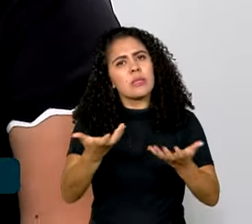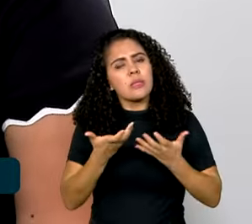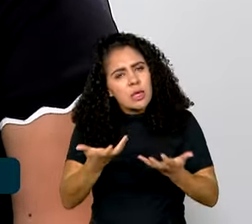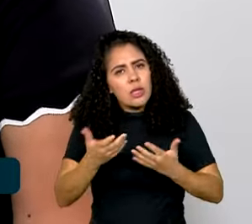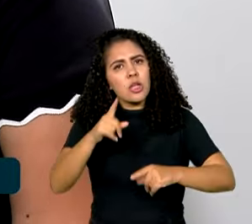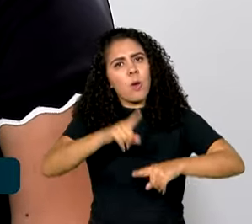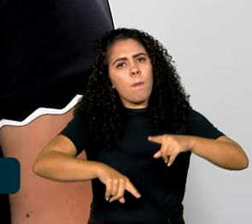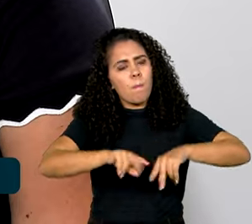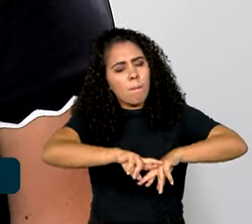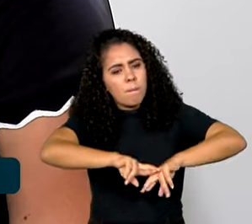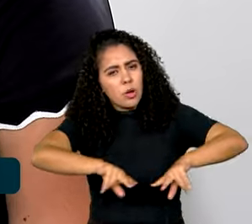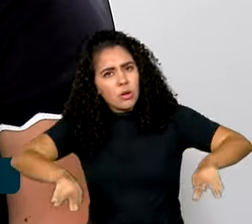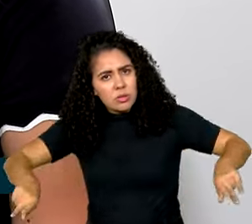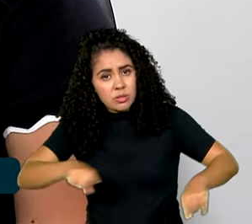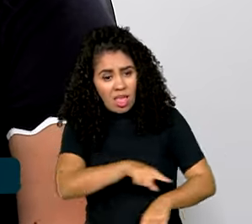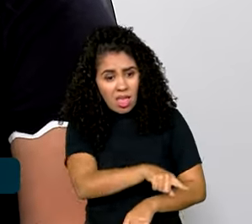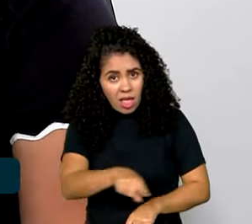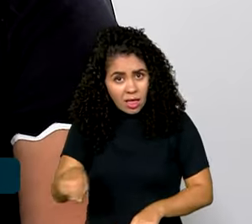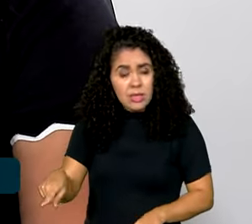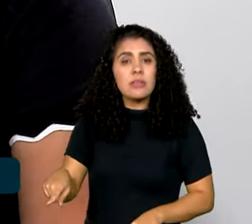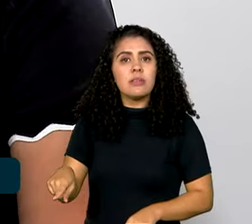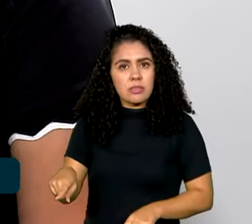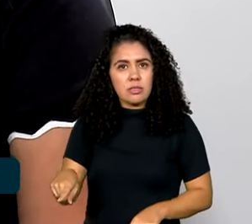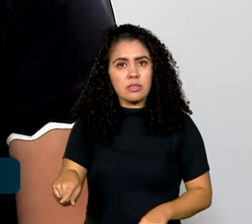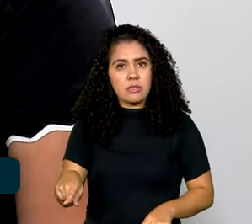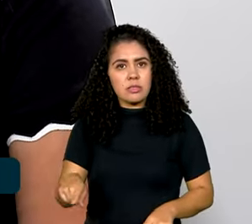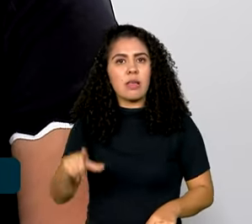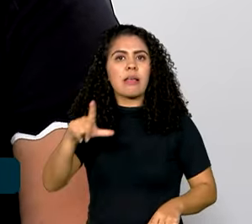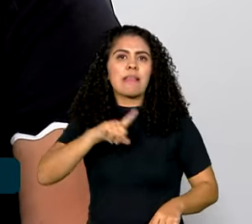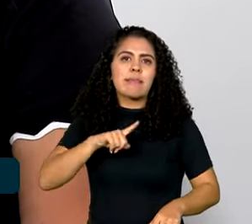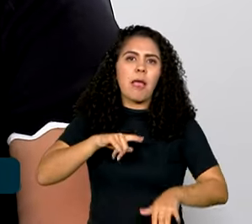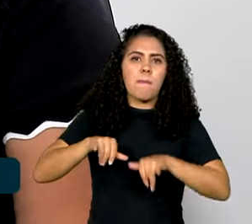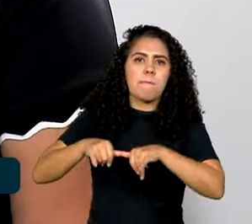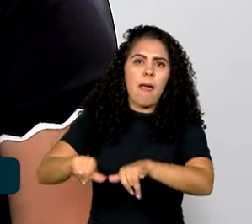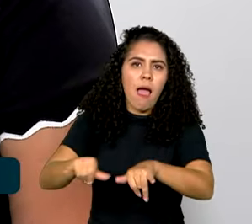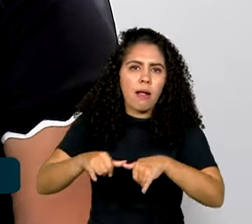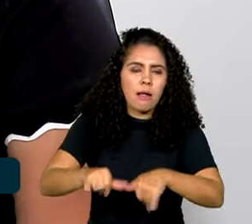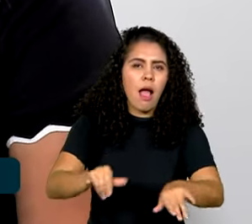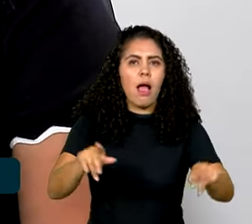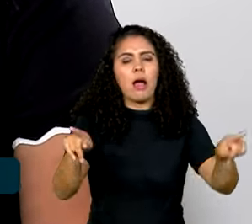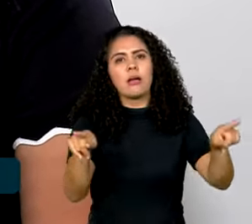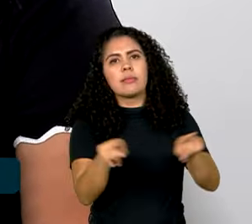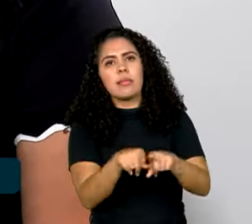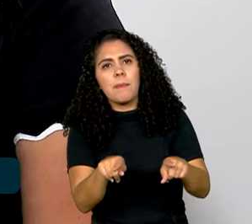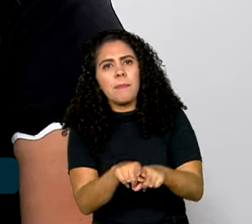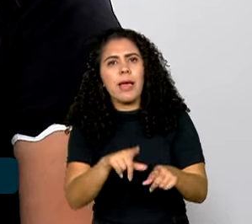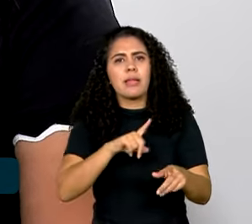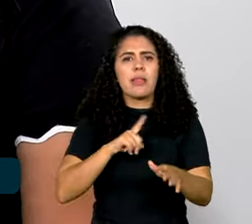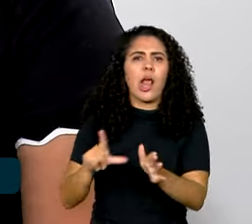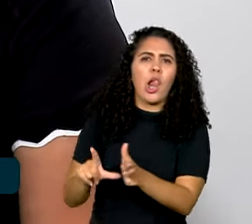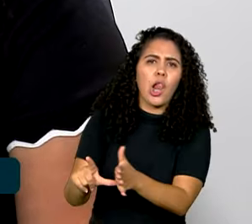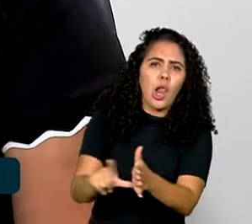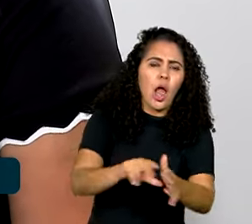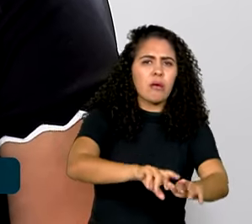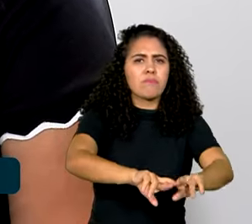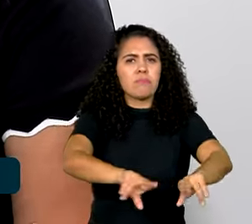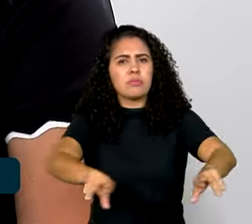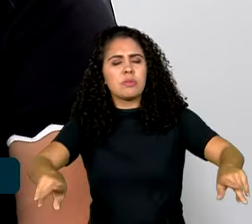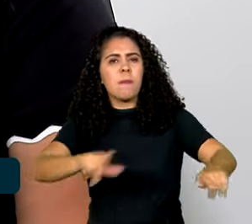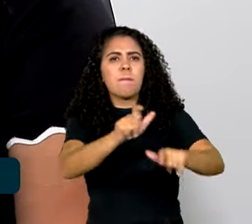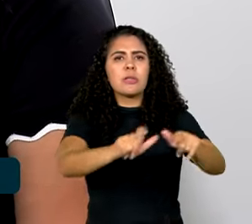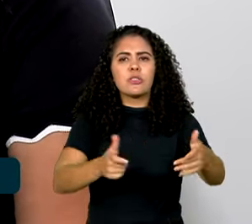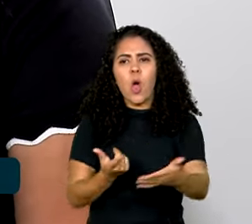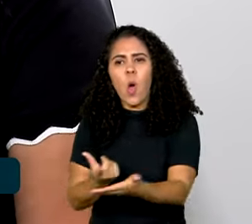vezes eles aparecem no supermercado através de atravessadores, de gente que compra,